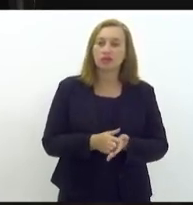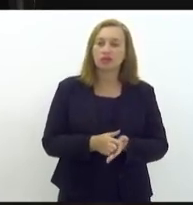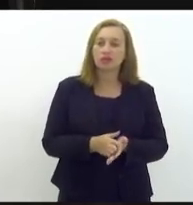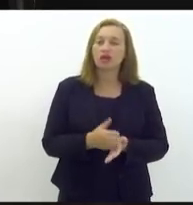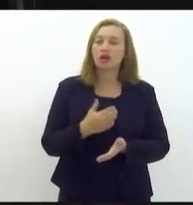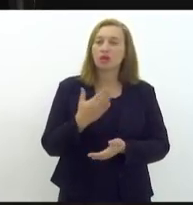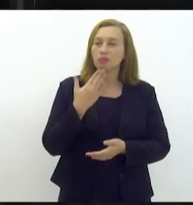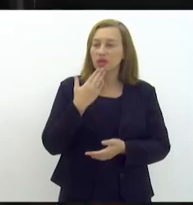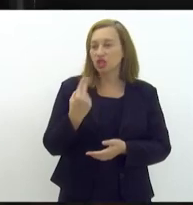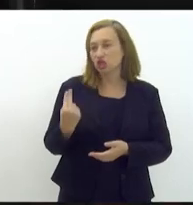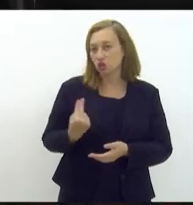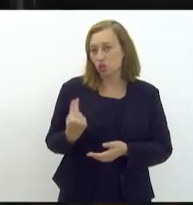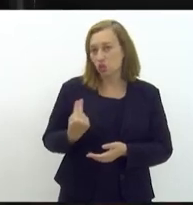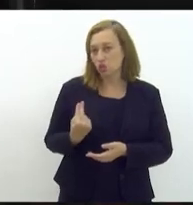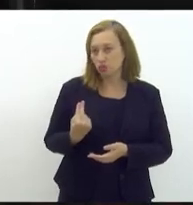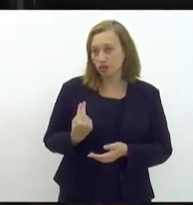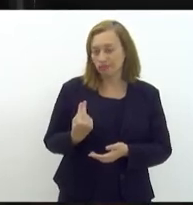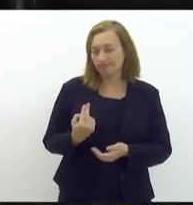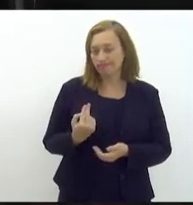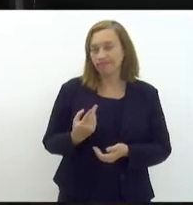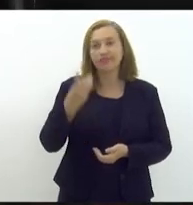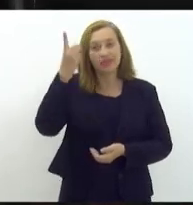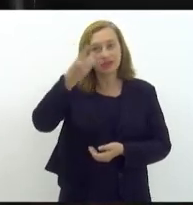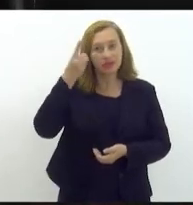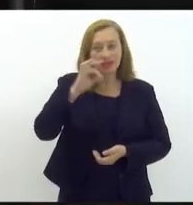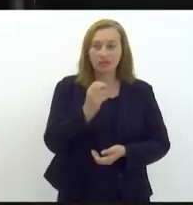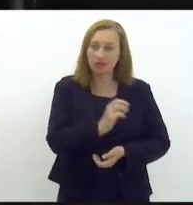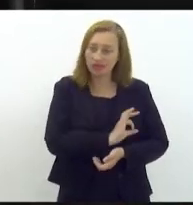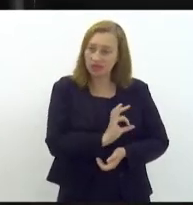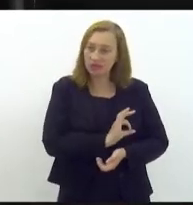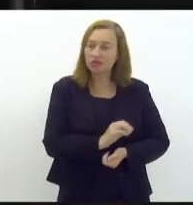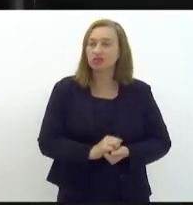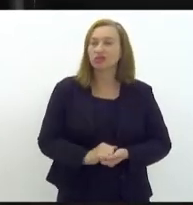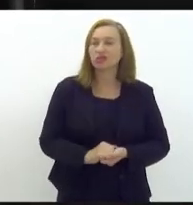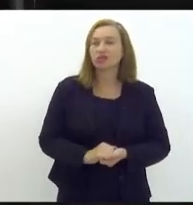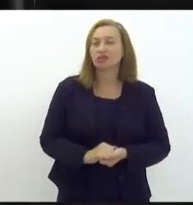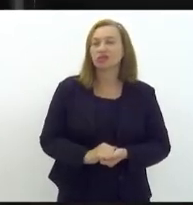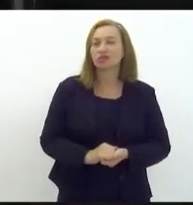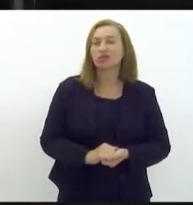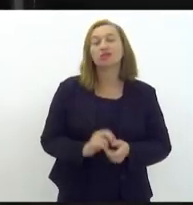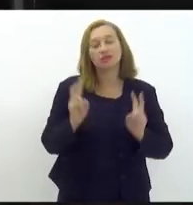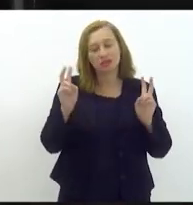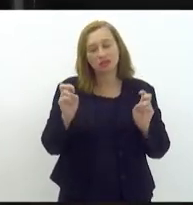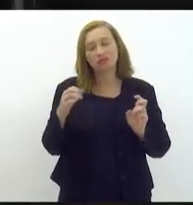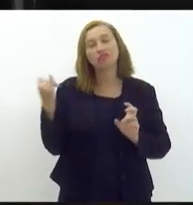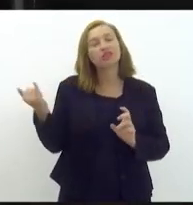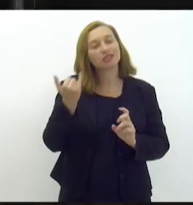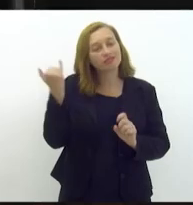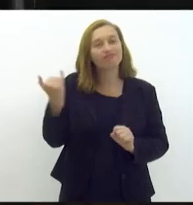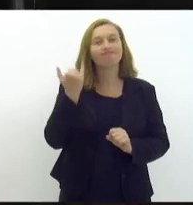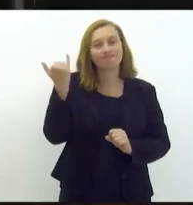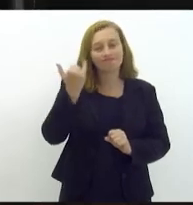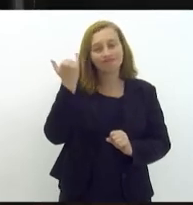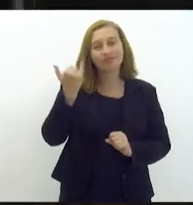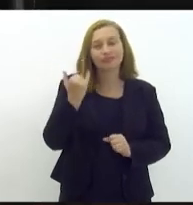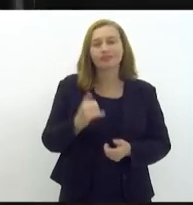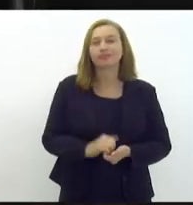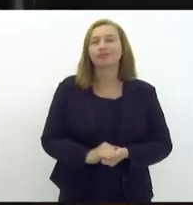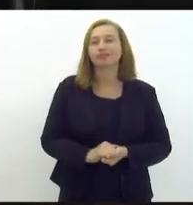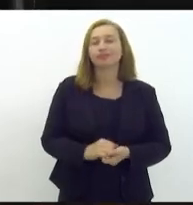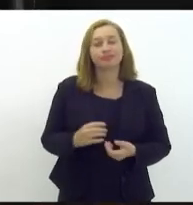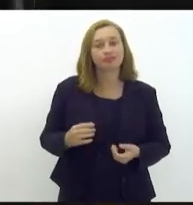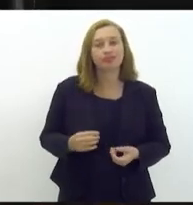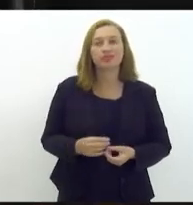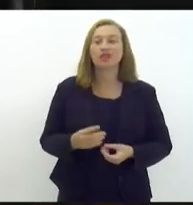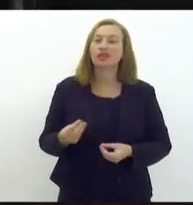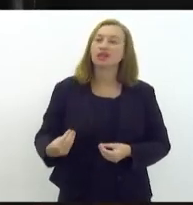pedir à vossa excelência, deputada Marta Rocha, a coautoria nessa matéria tão importante e essencial